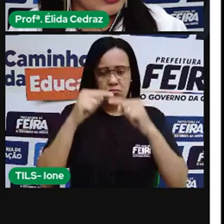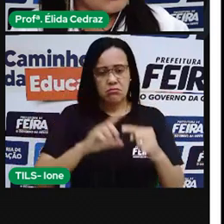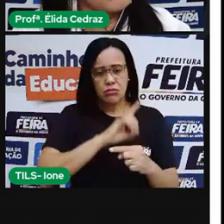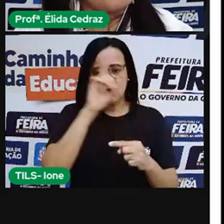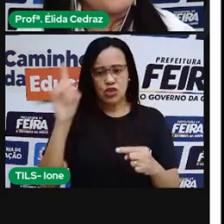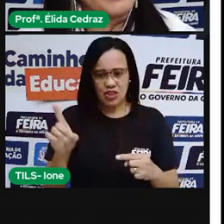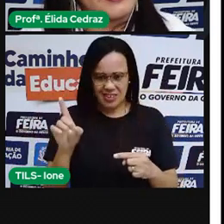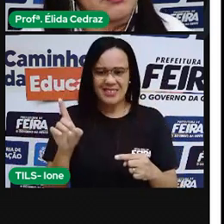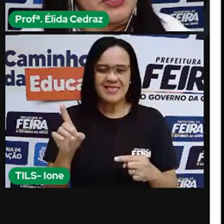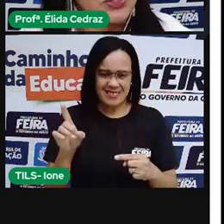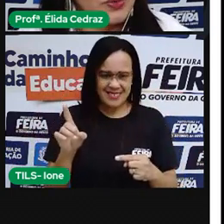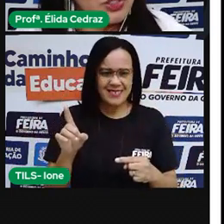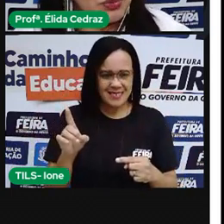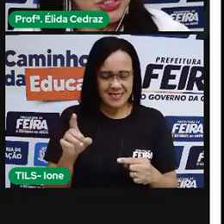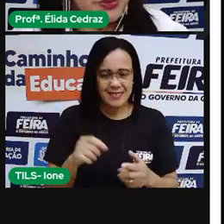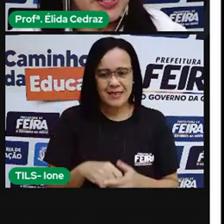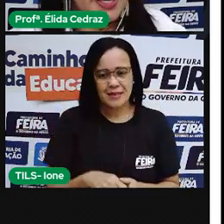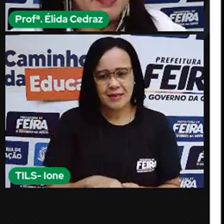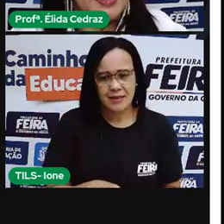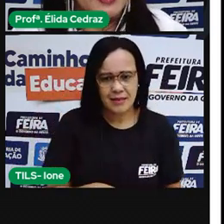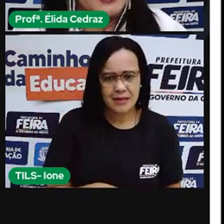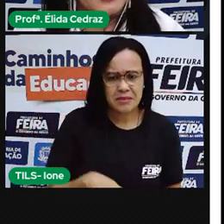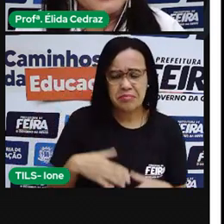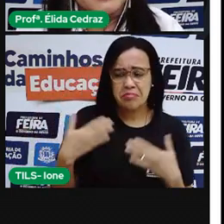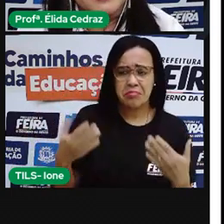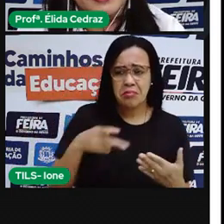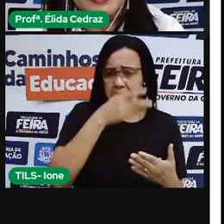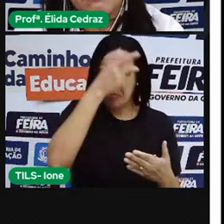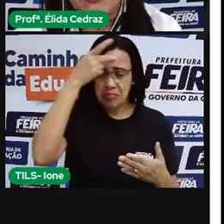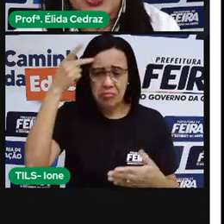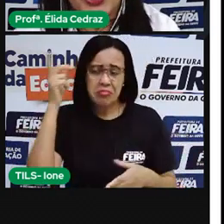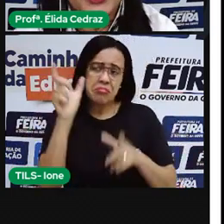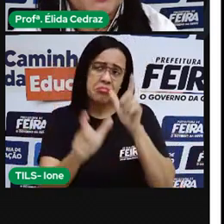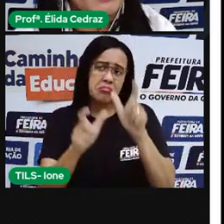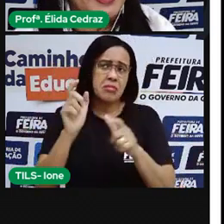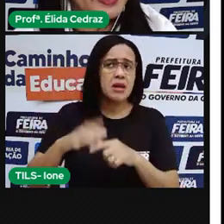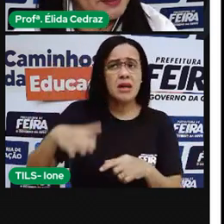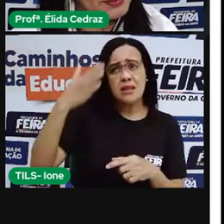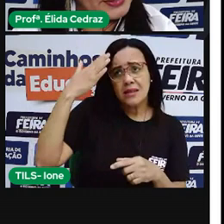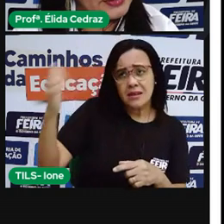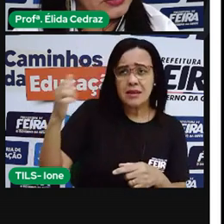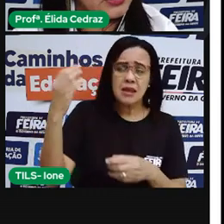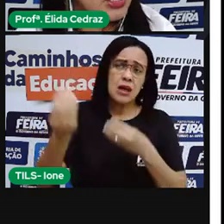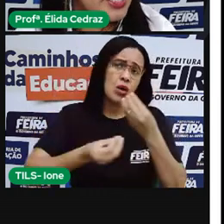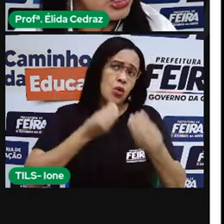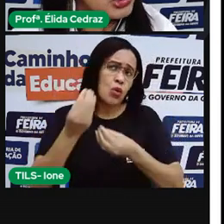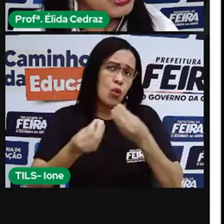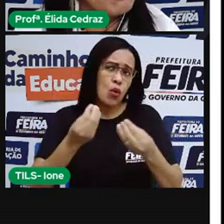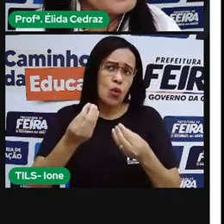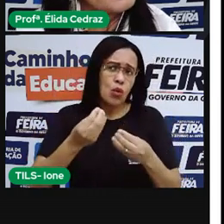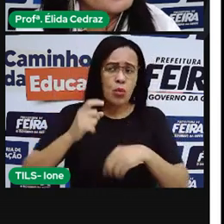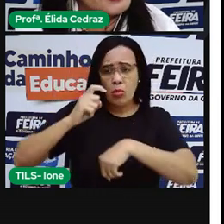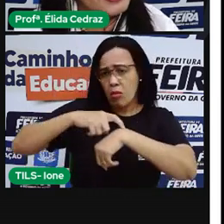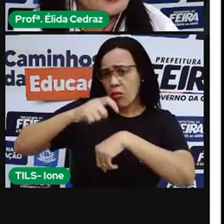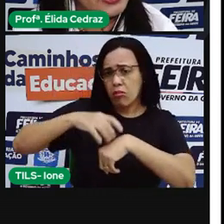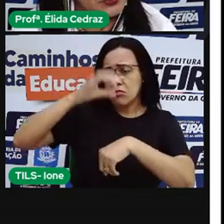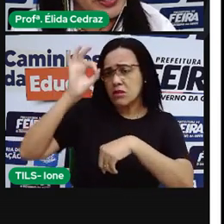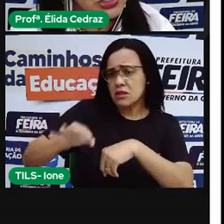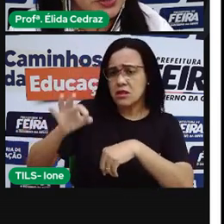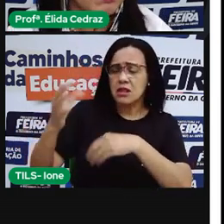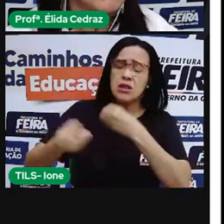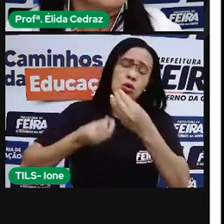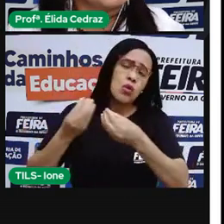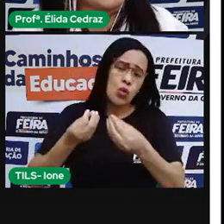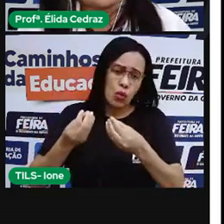é que as pessoas podiam saber se foi 8h30 da manhã e a gente só vê as estrelas da